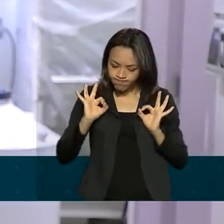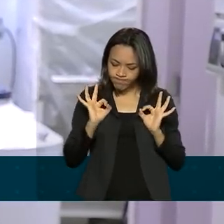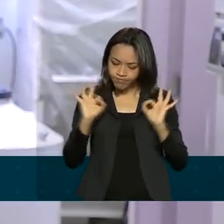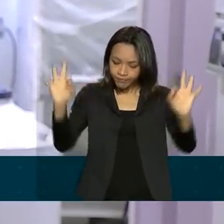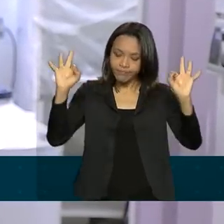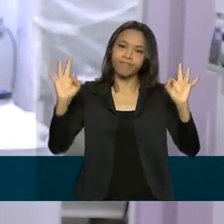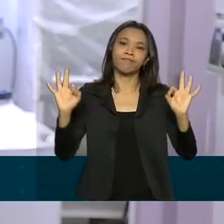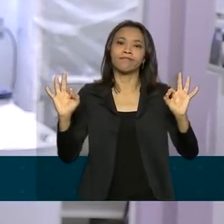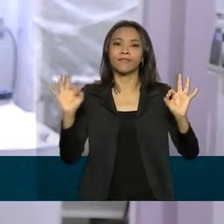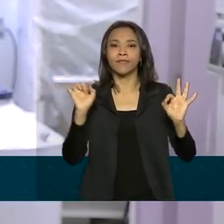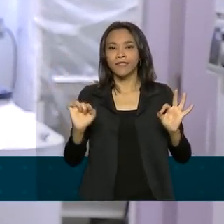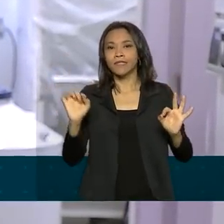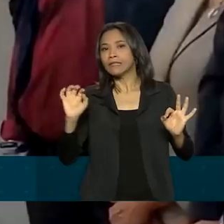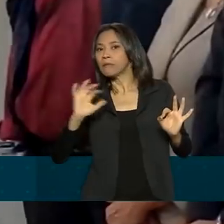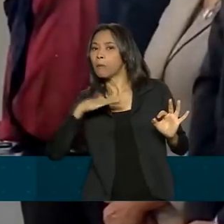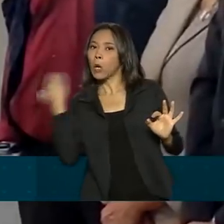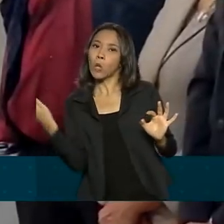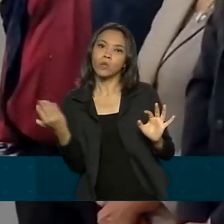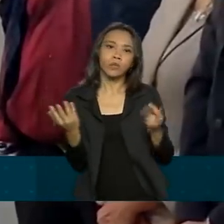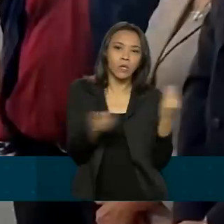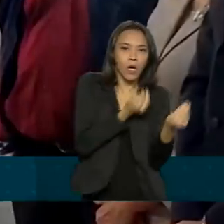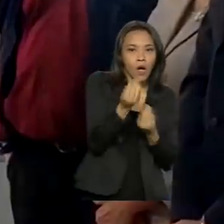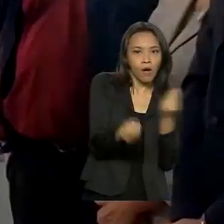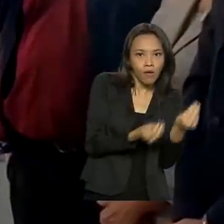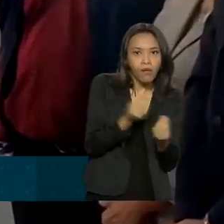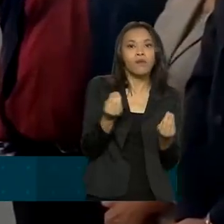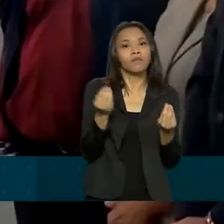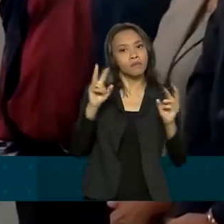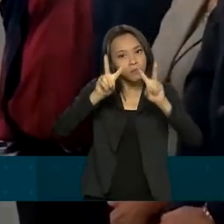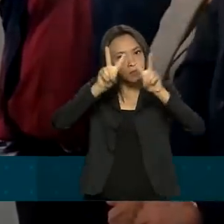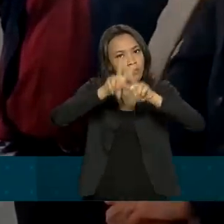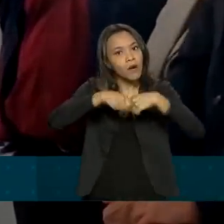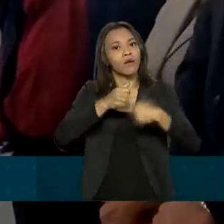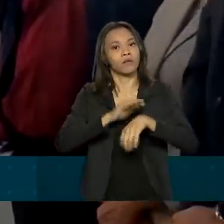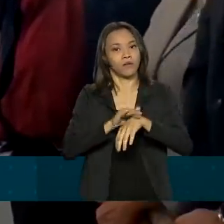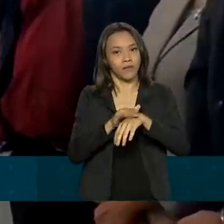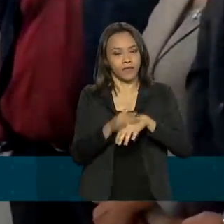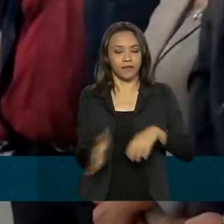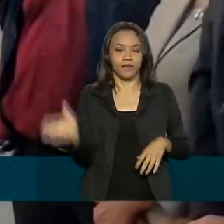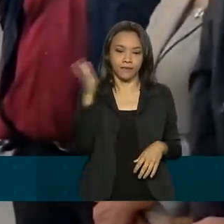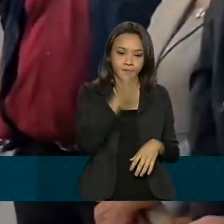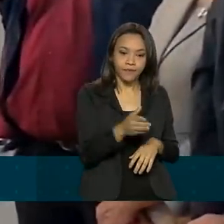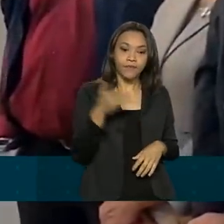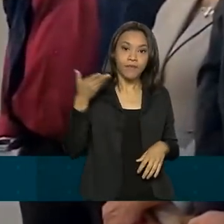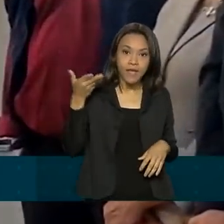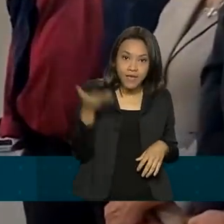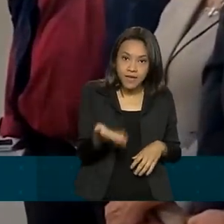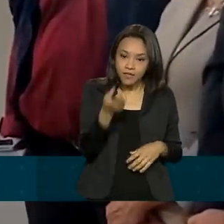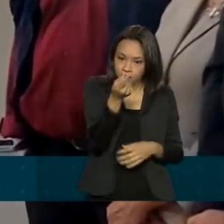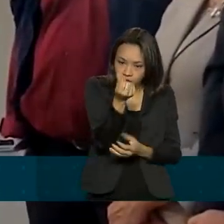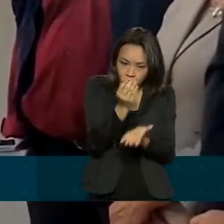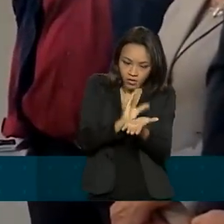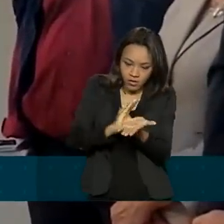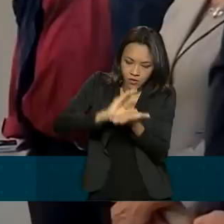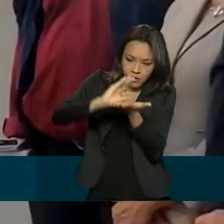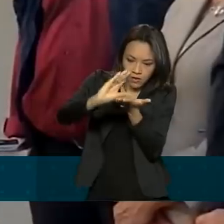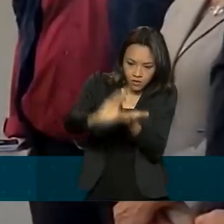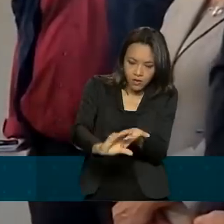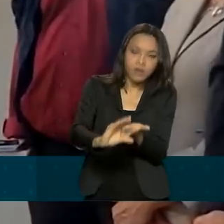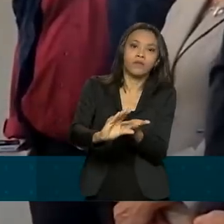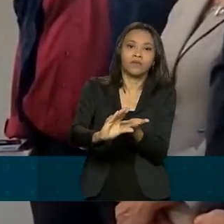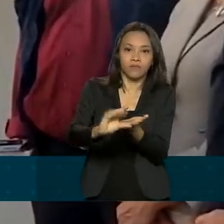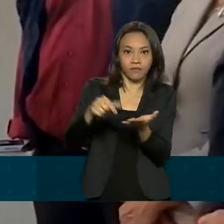letalidade pela doença. Esse investimento de 40 milhões de reais que o Ministério da Saúde faz nesse